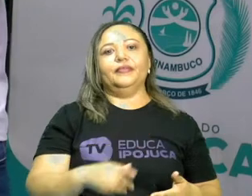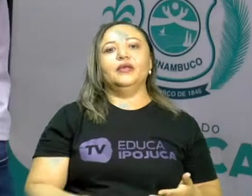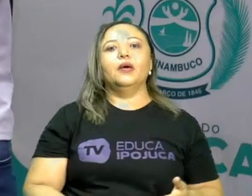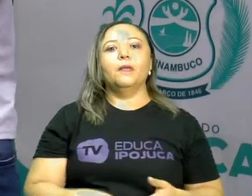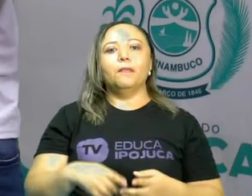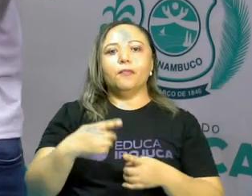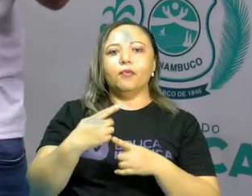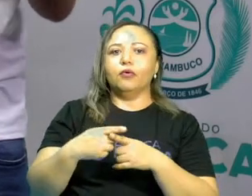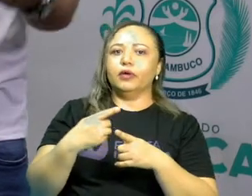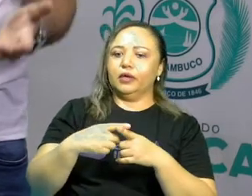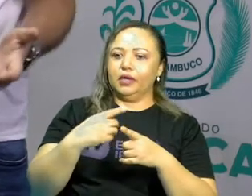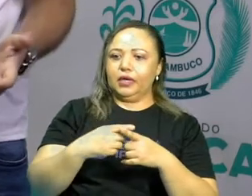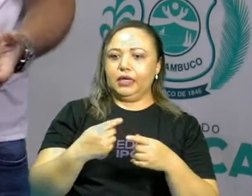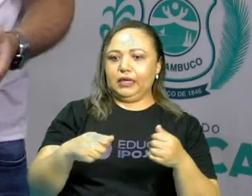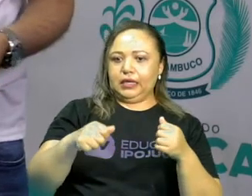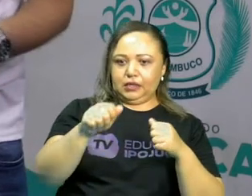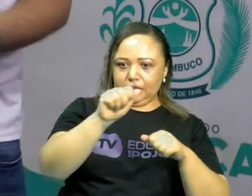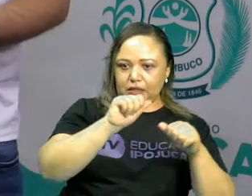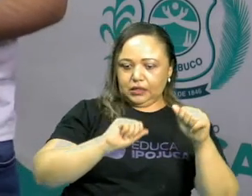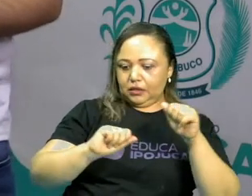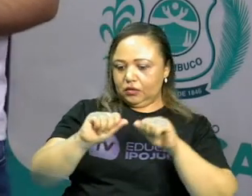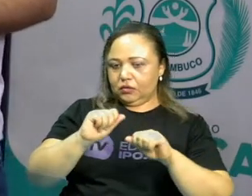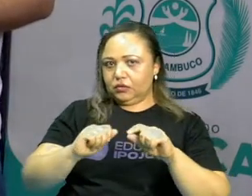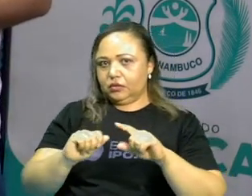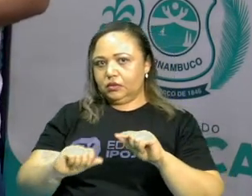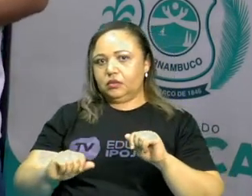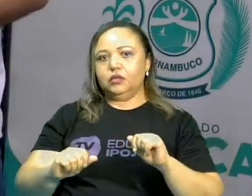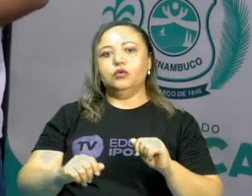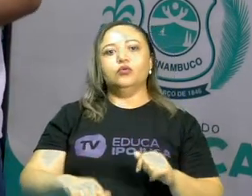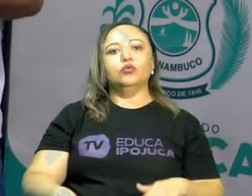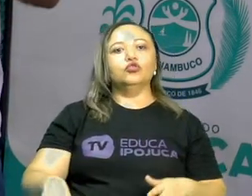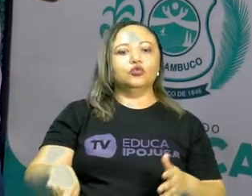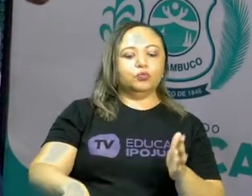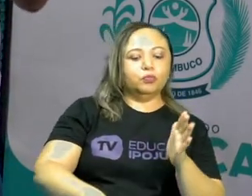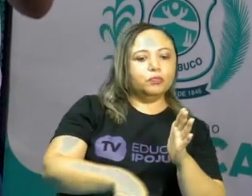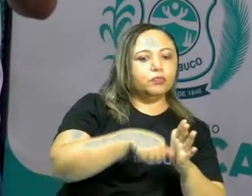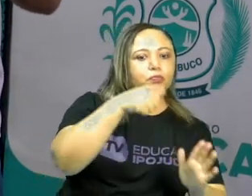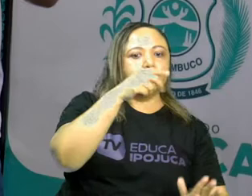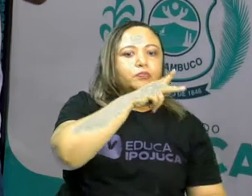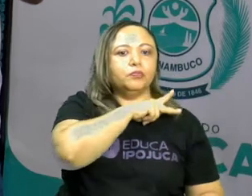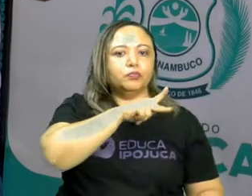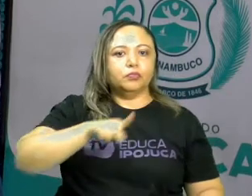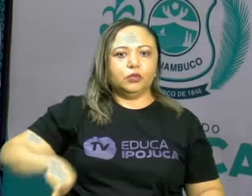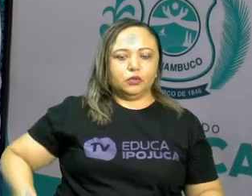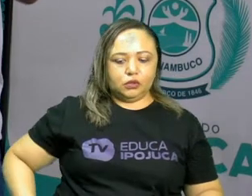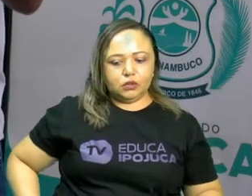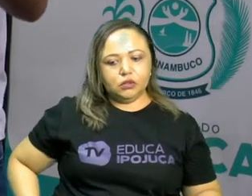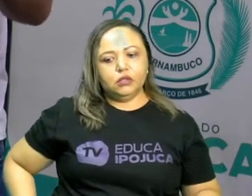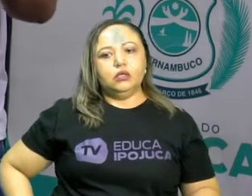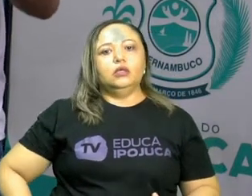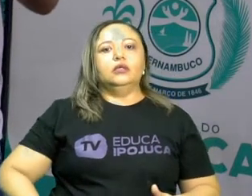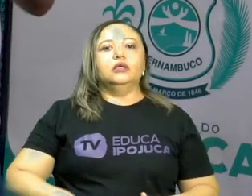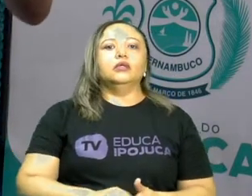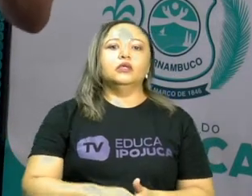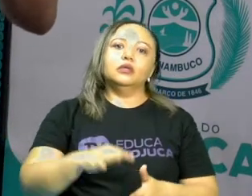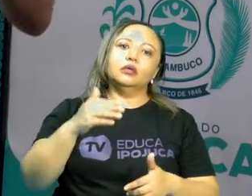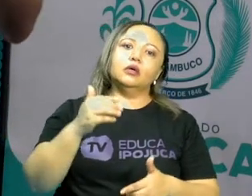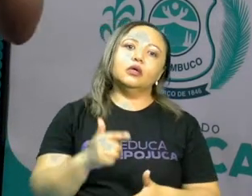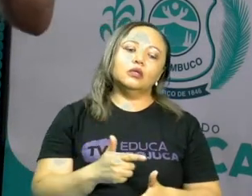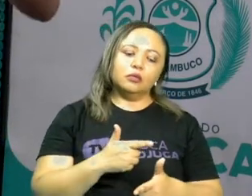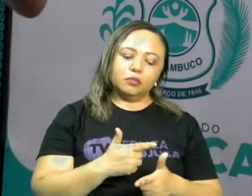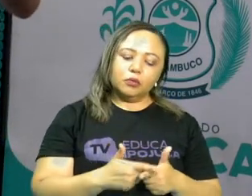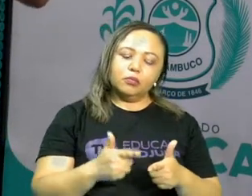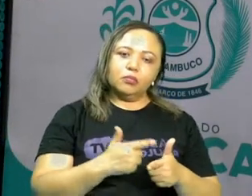de especulação financeira, os primeiros presidentes vão passar por uma crise econômica chamada